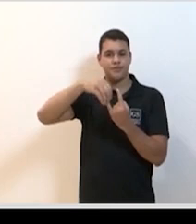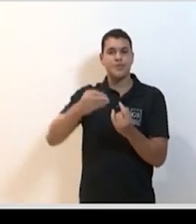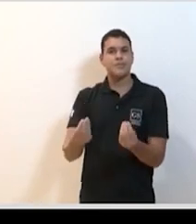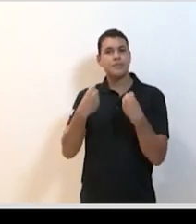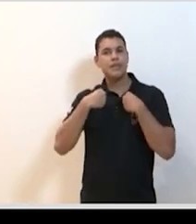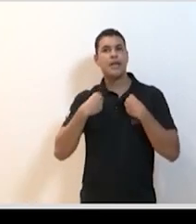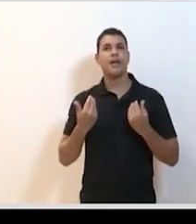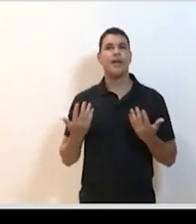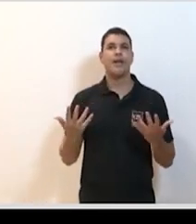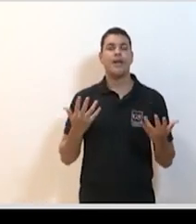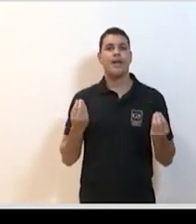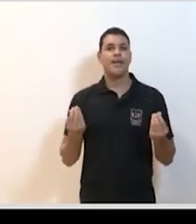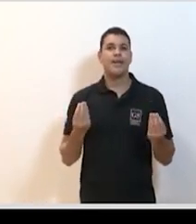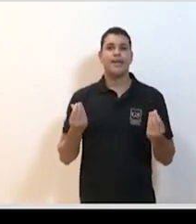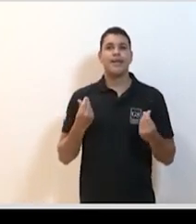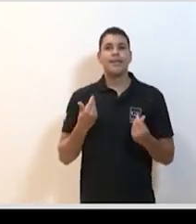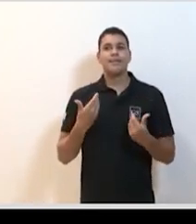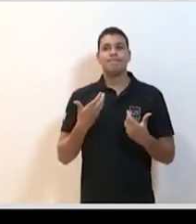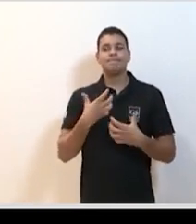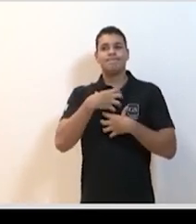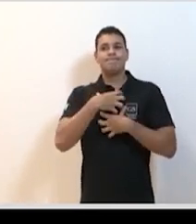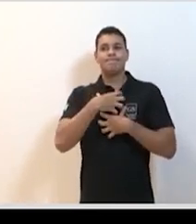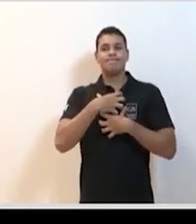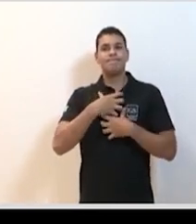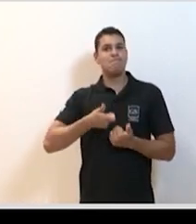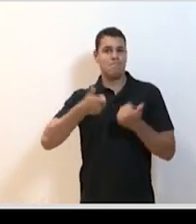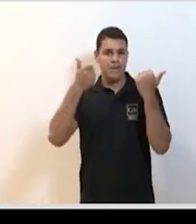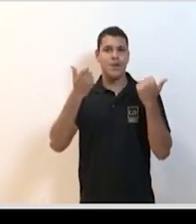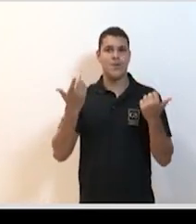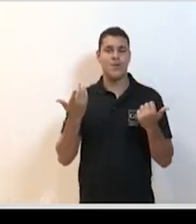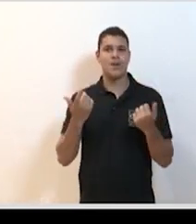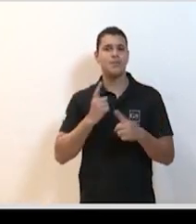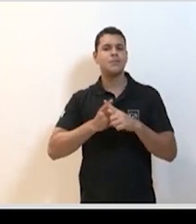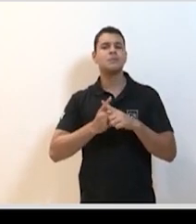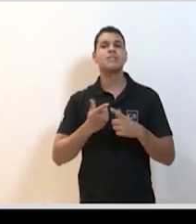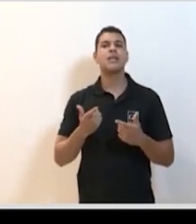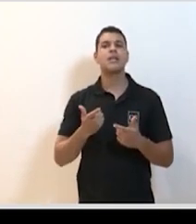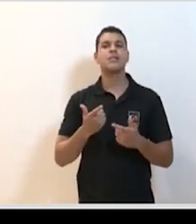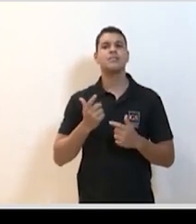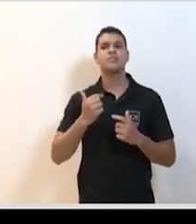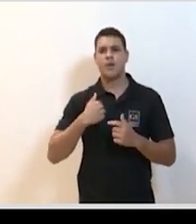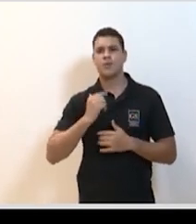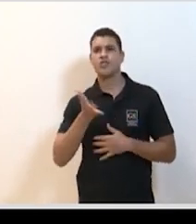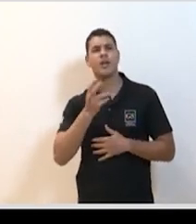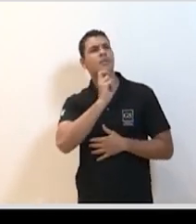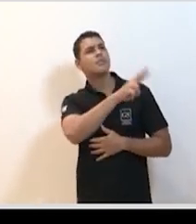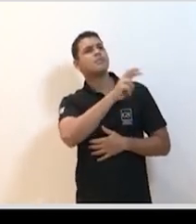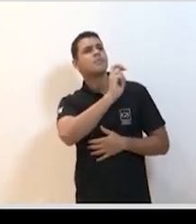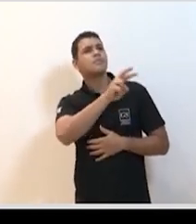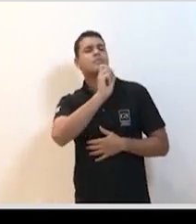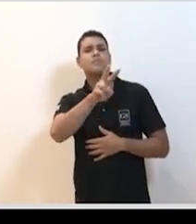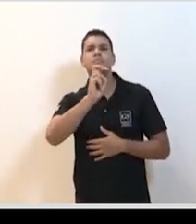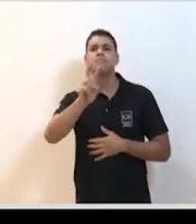uma sensação melhor porque quando a gente vê toda a resposta que uma